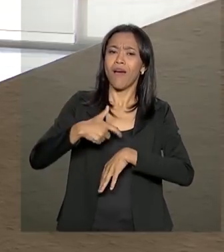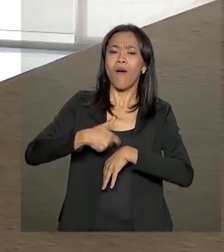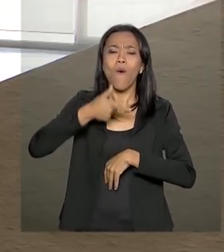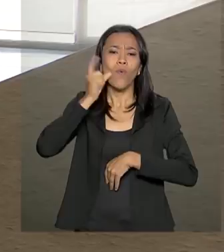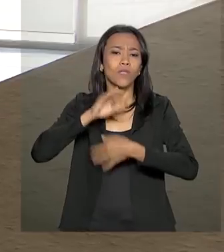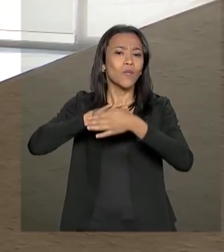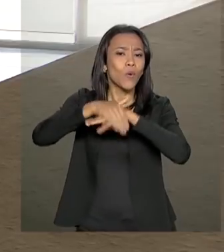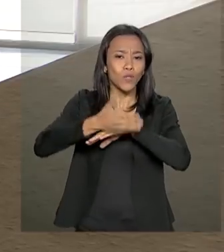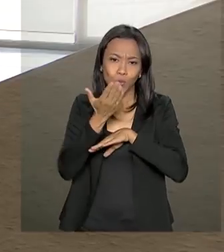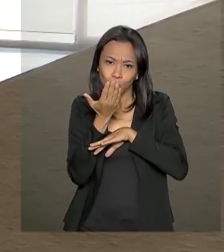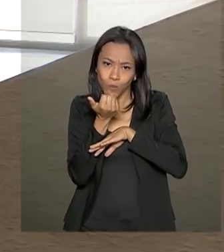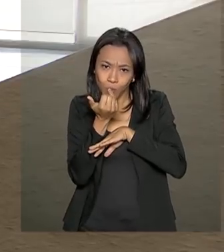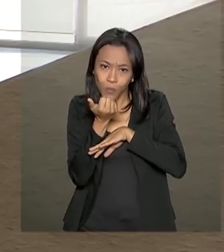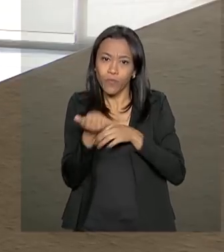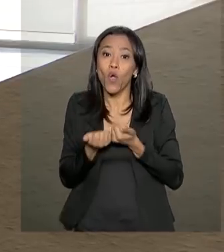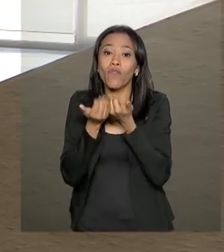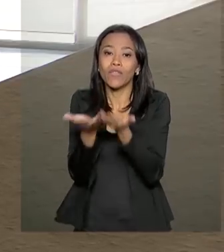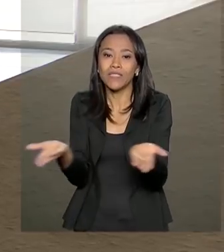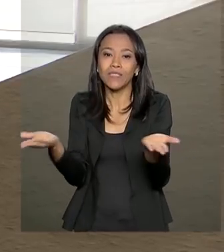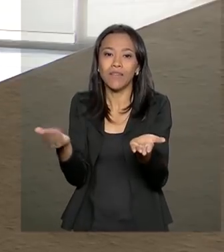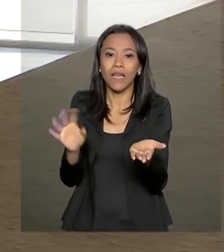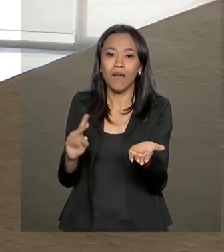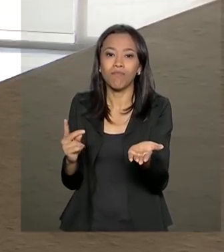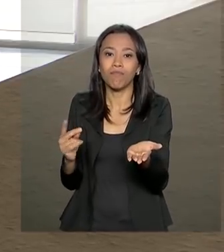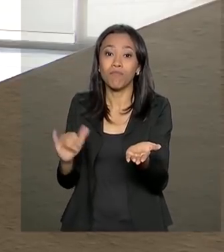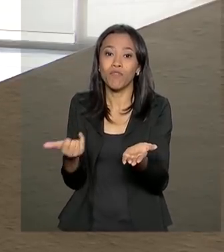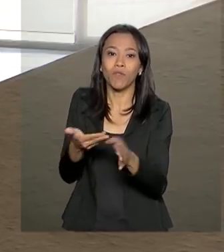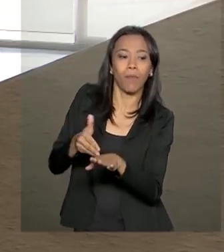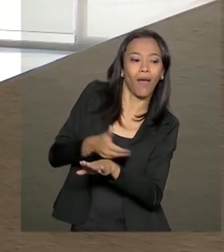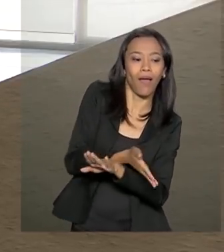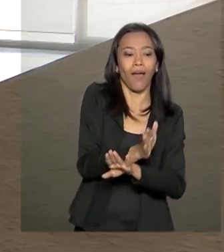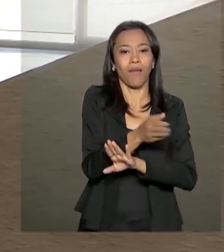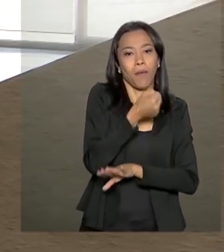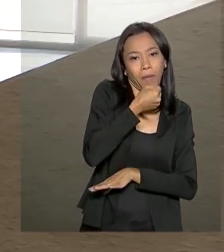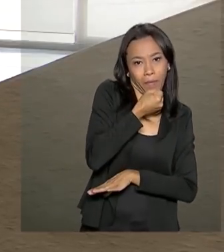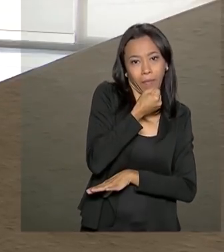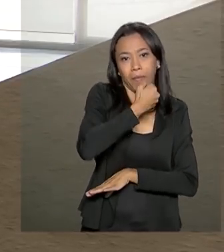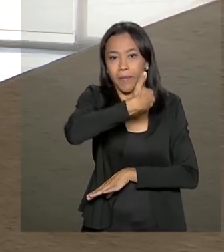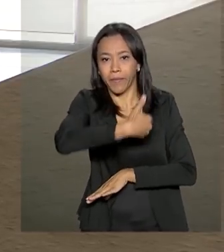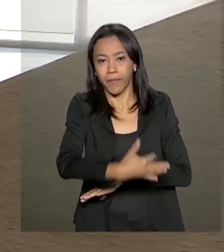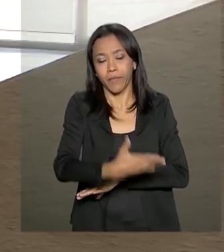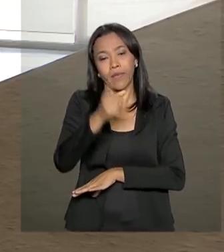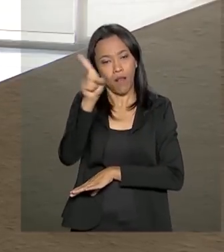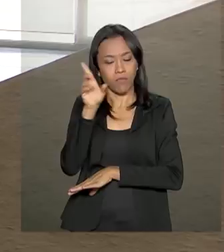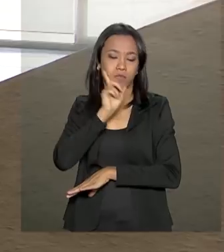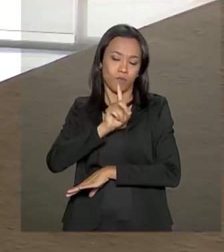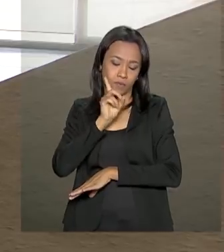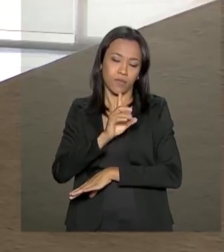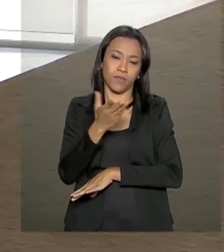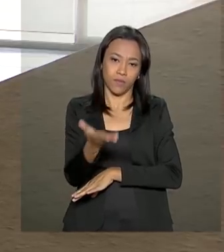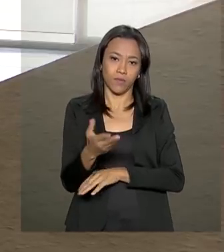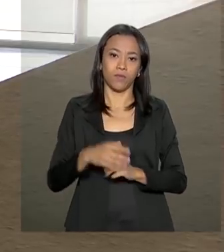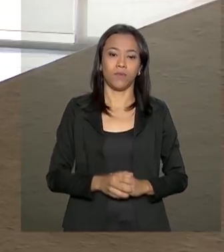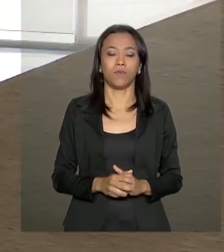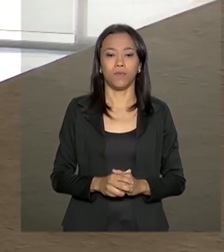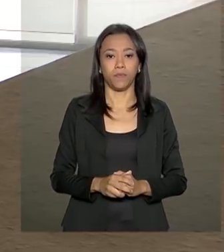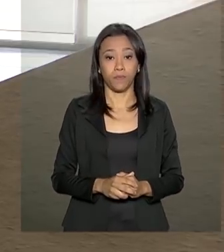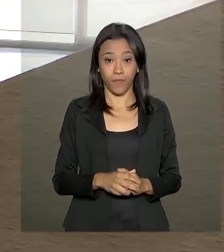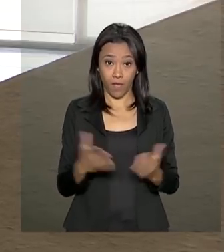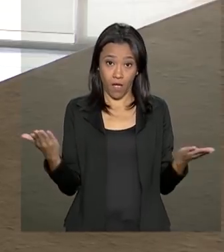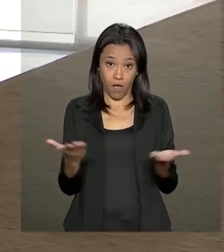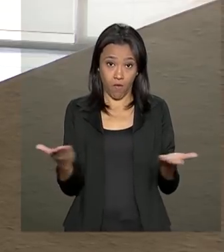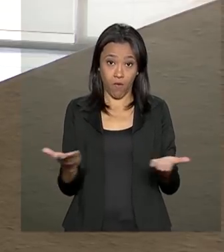ontem à noite ao presidente Jair Bolsonaro pelo embaixador do Brasil nos Estados Unidos, Sérgio Amaral.